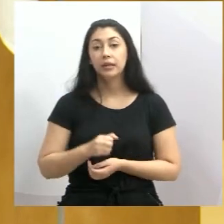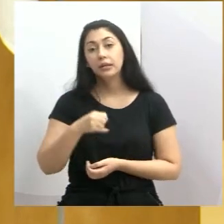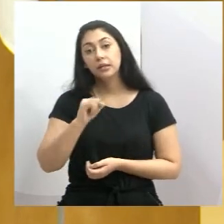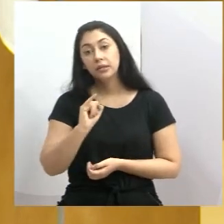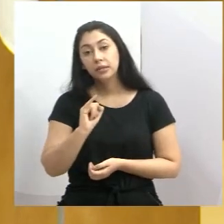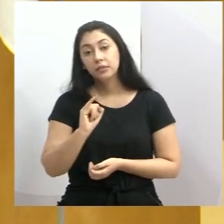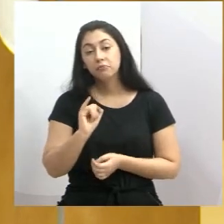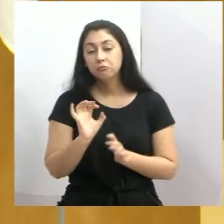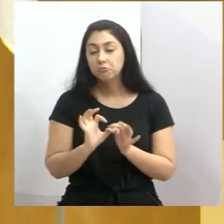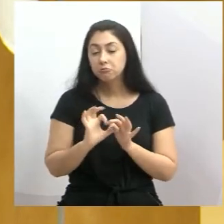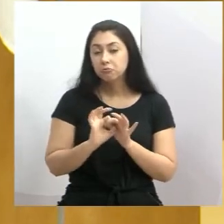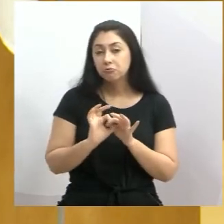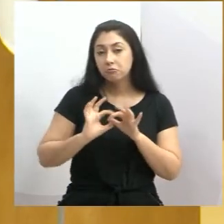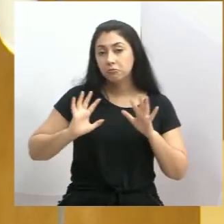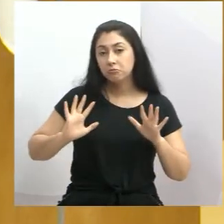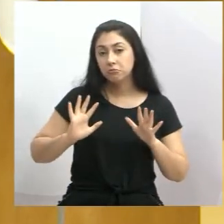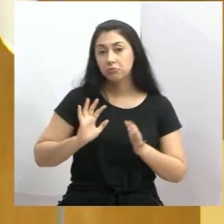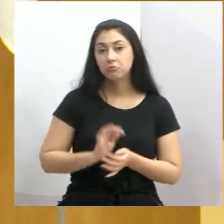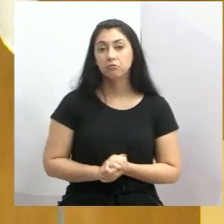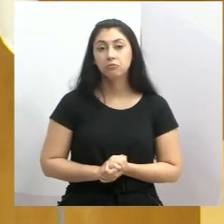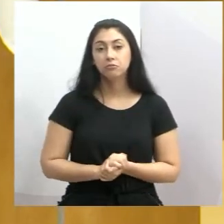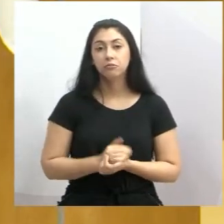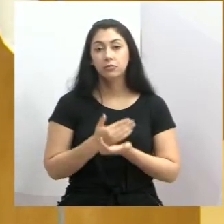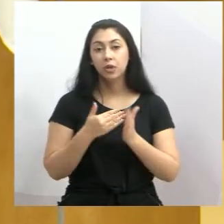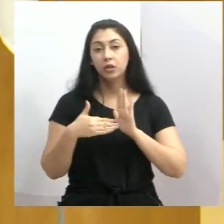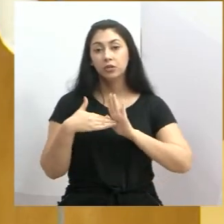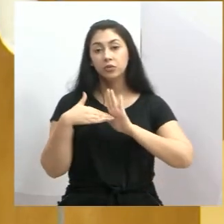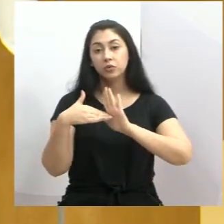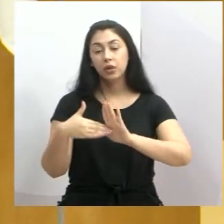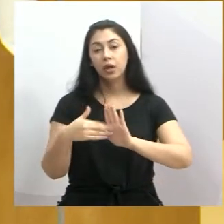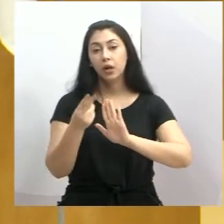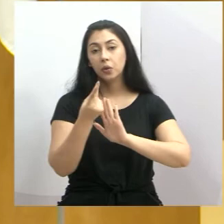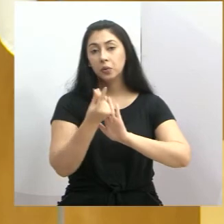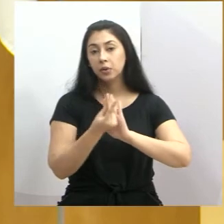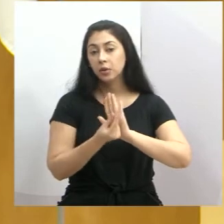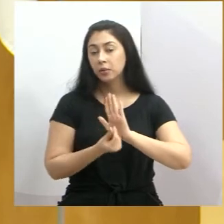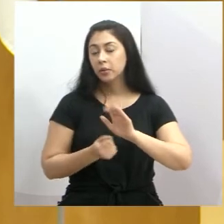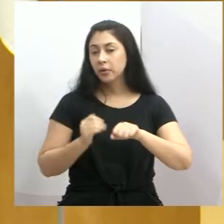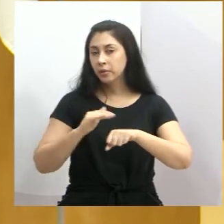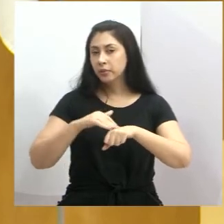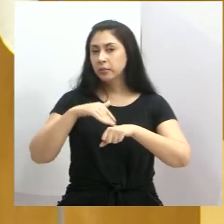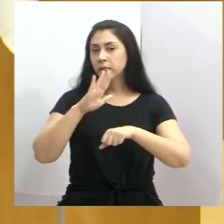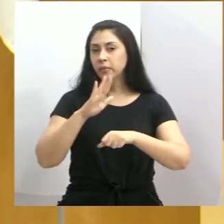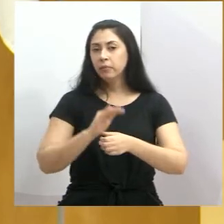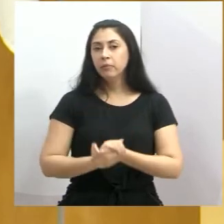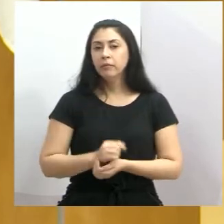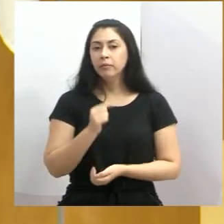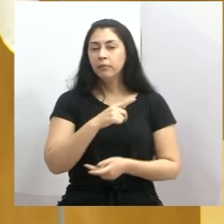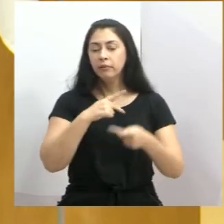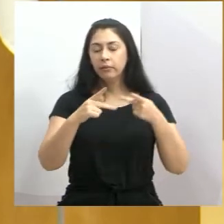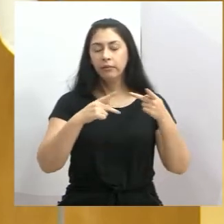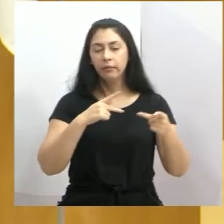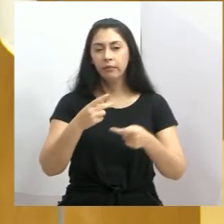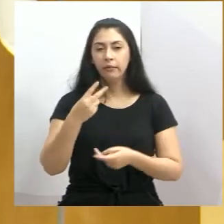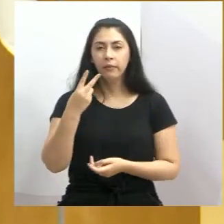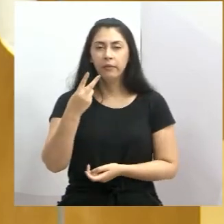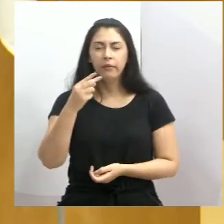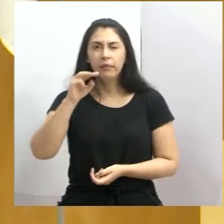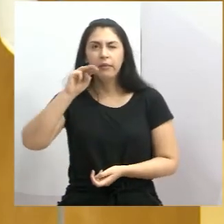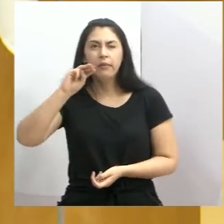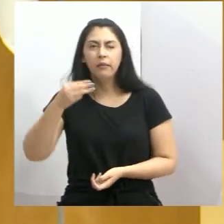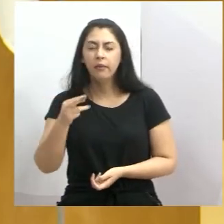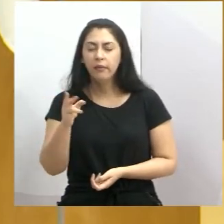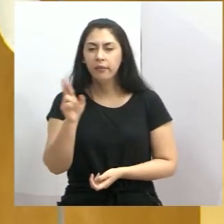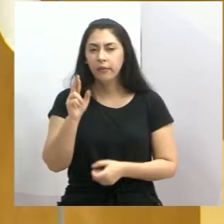prefeito atender esse pedido vai manusear um orçamento a mais. Em São José são 2 milhões e 400 milhões a